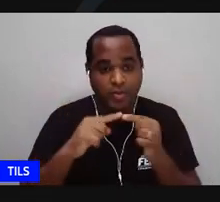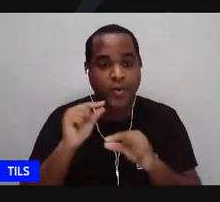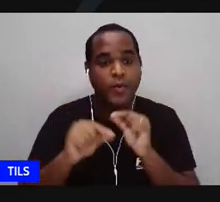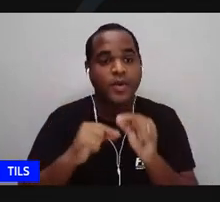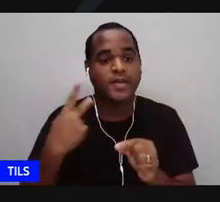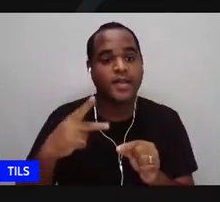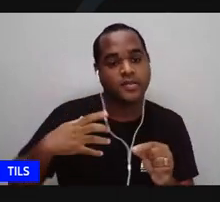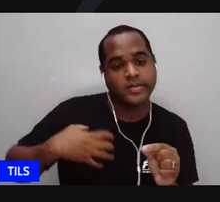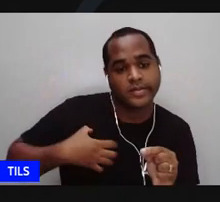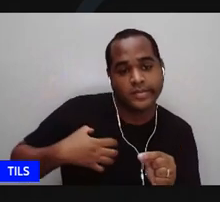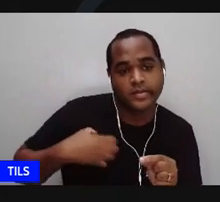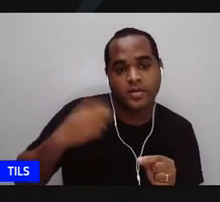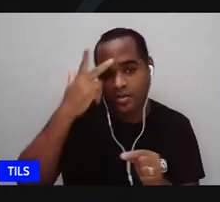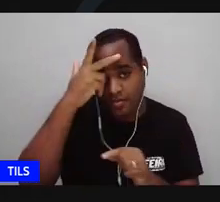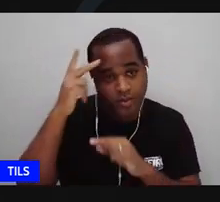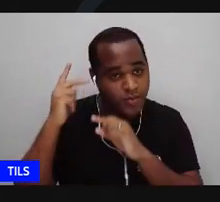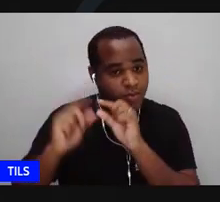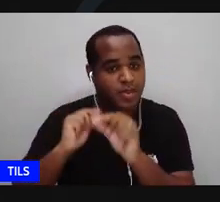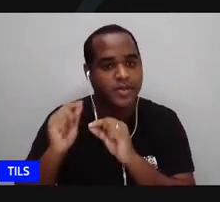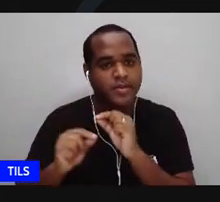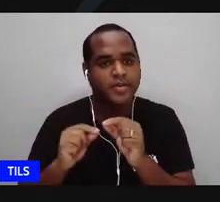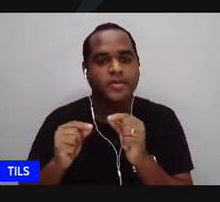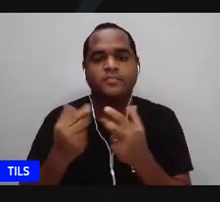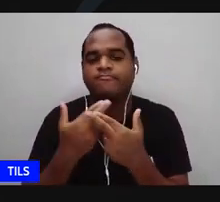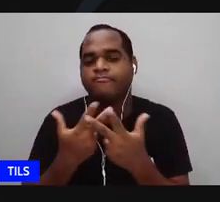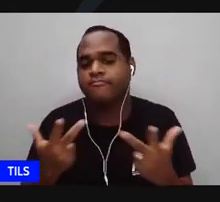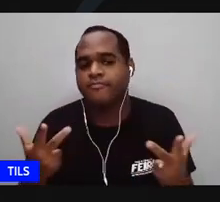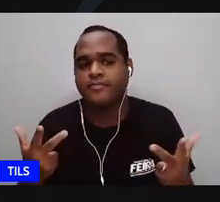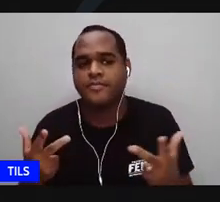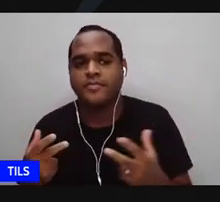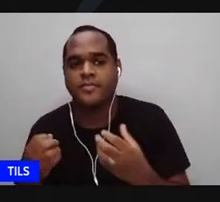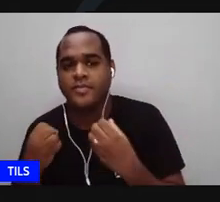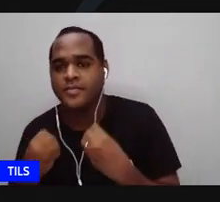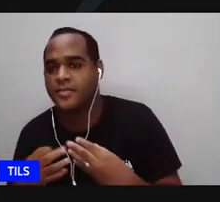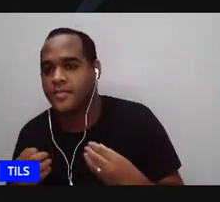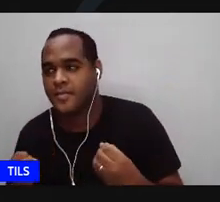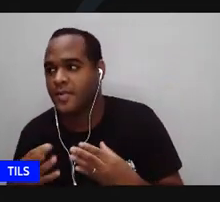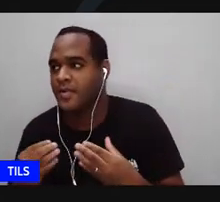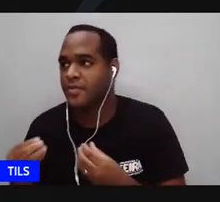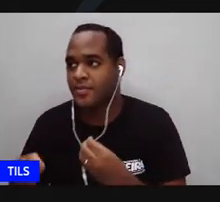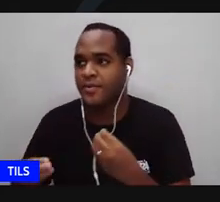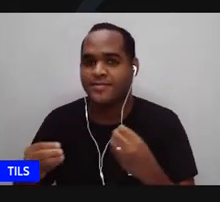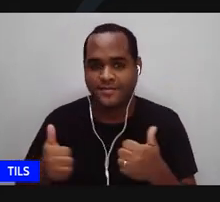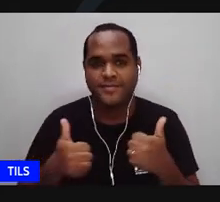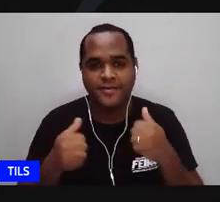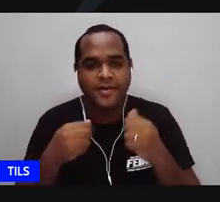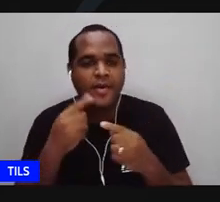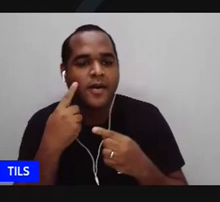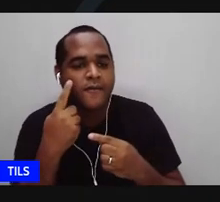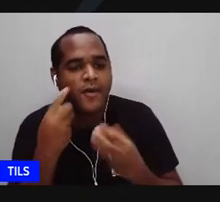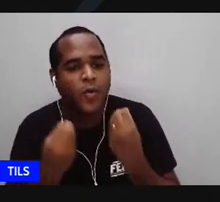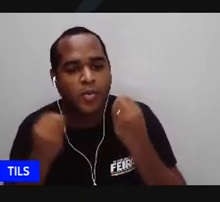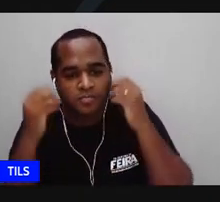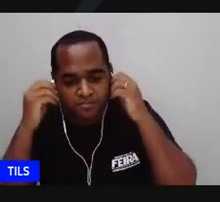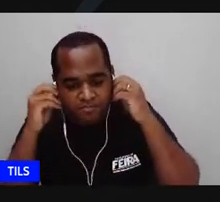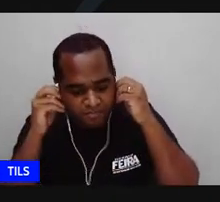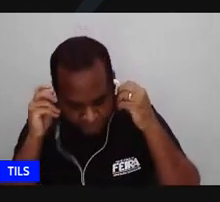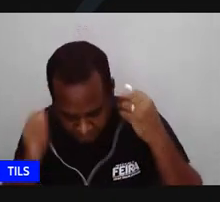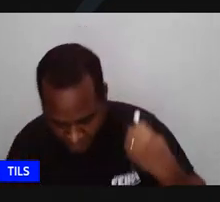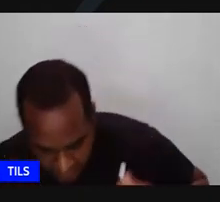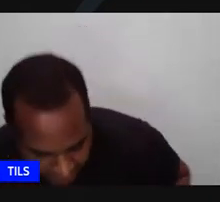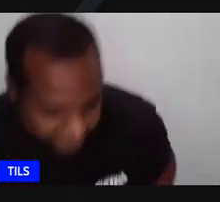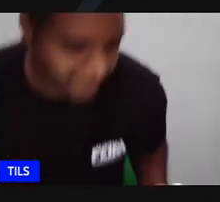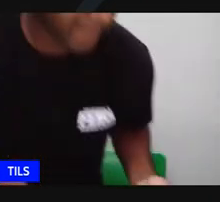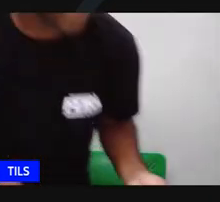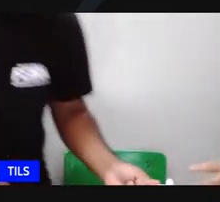dos outros aí qual é a missão que a gente tira disso é que carolinha chamou a atenção a gente reagir a isso não podemos